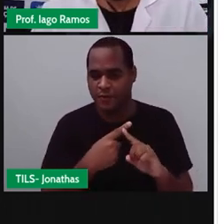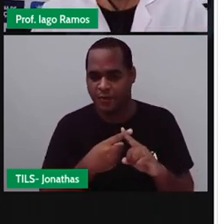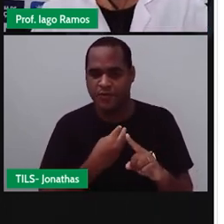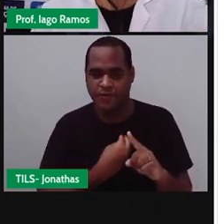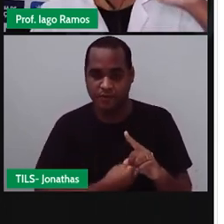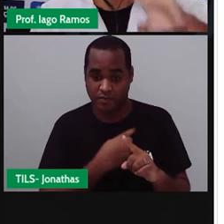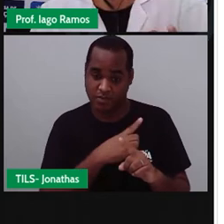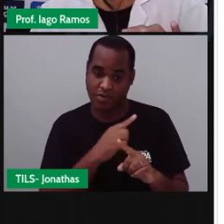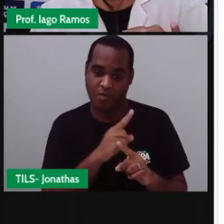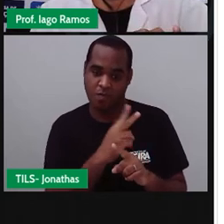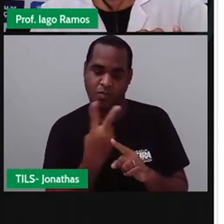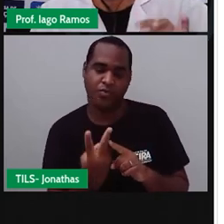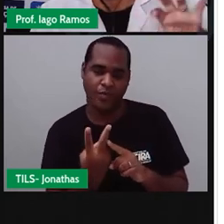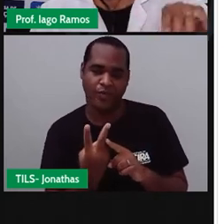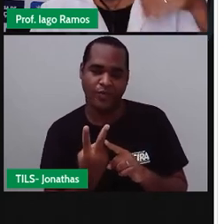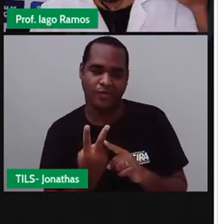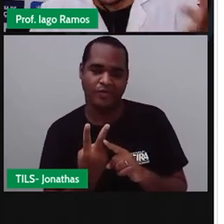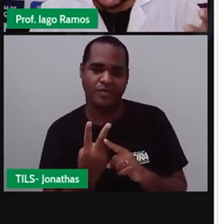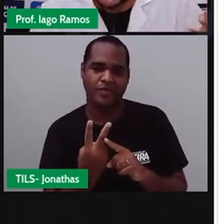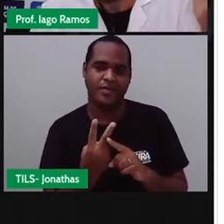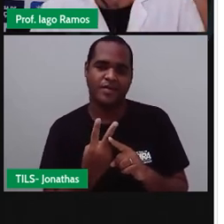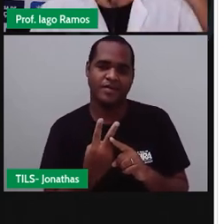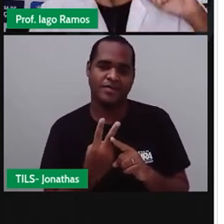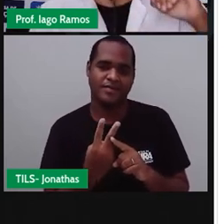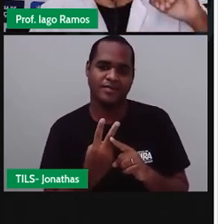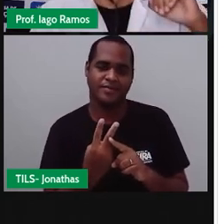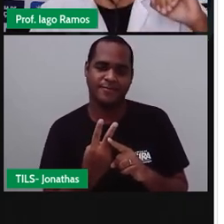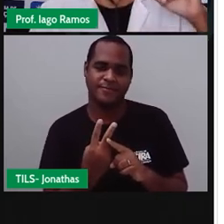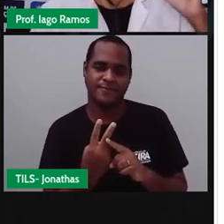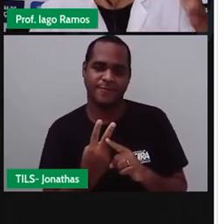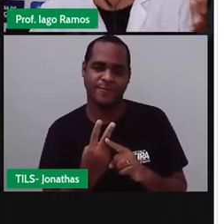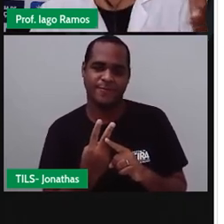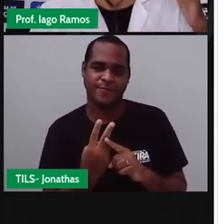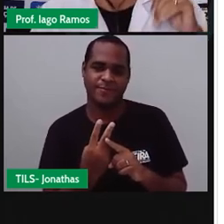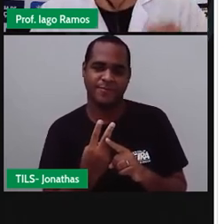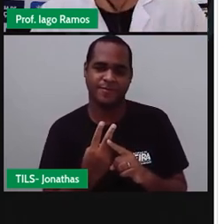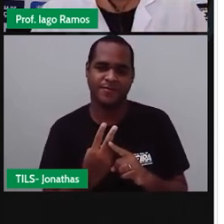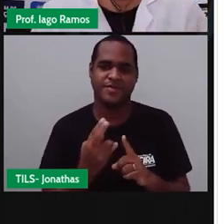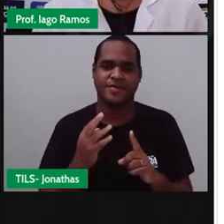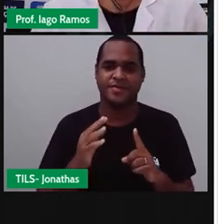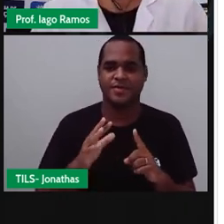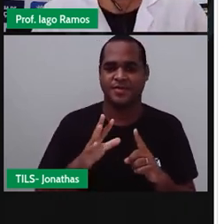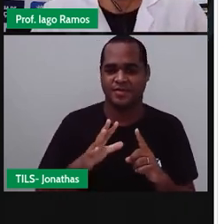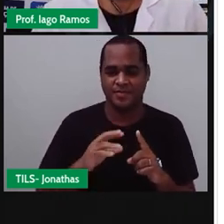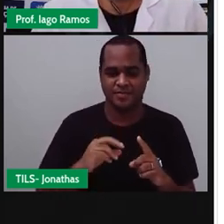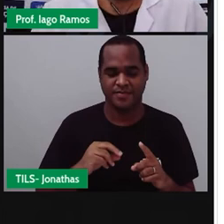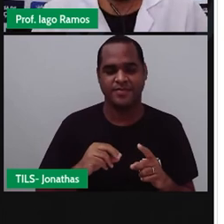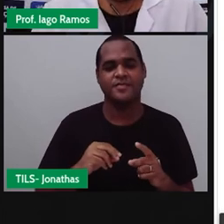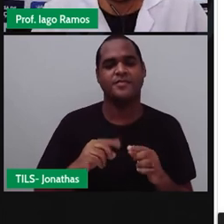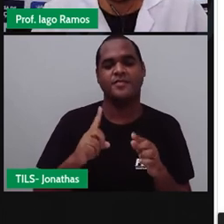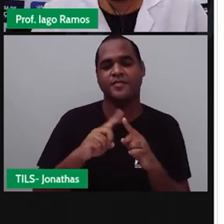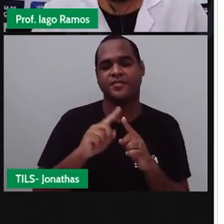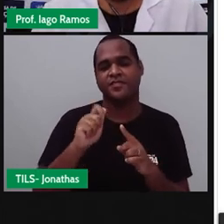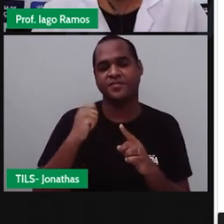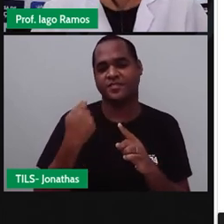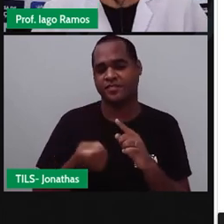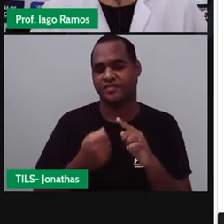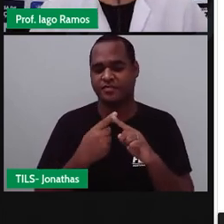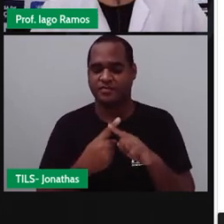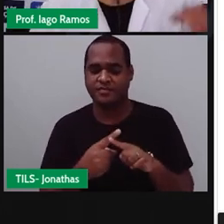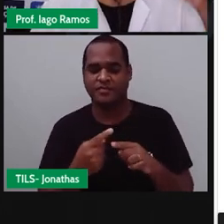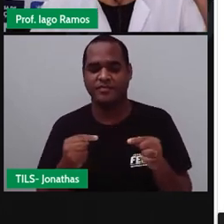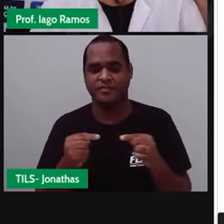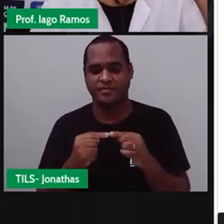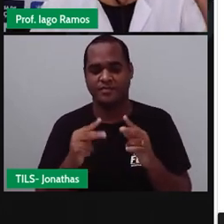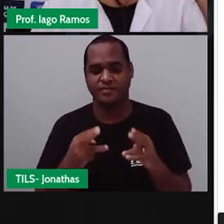positivo e o outro é negativo, ou seja, multiplicou dois números com sinais diferentes, o resultado